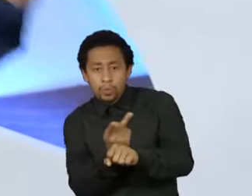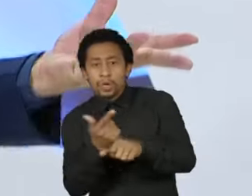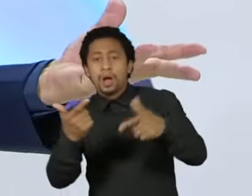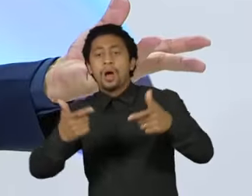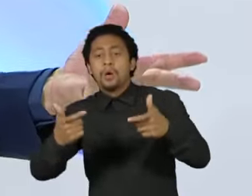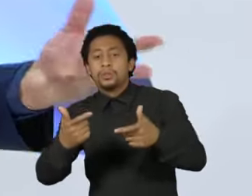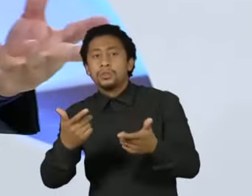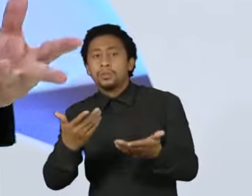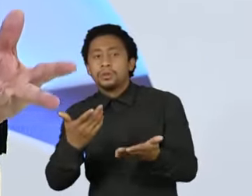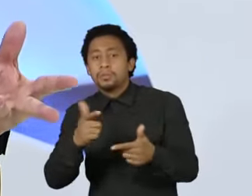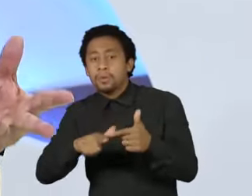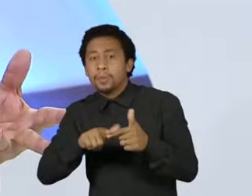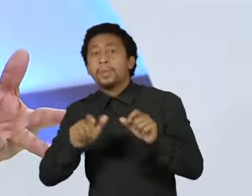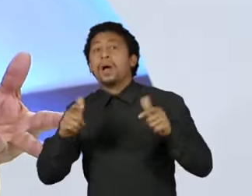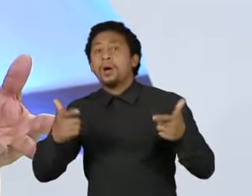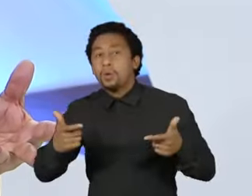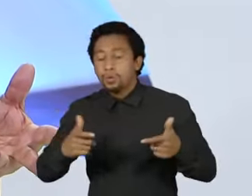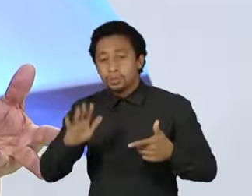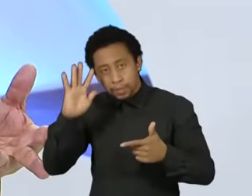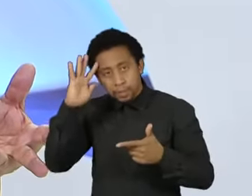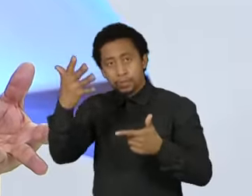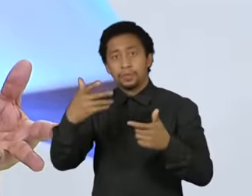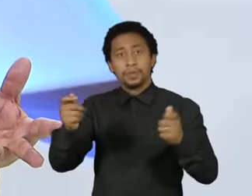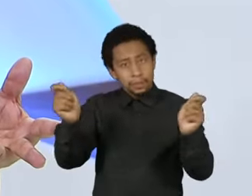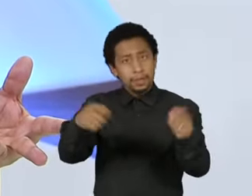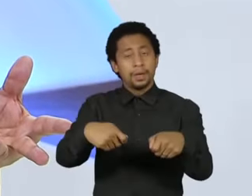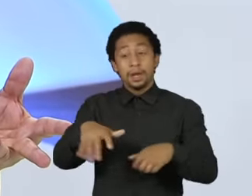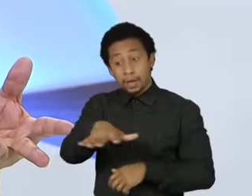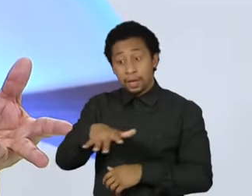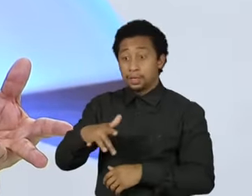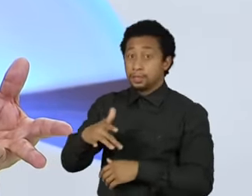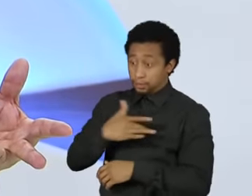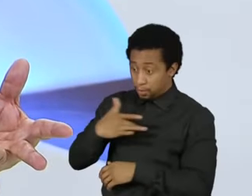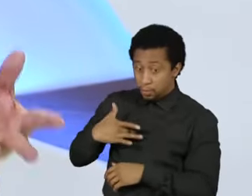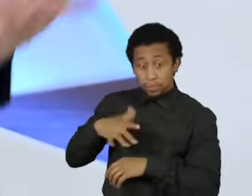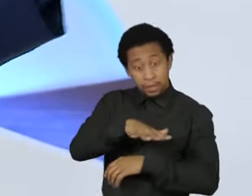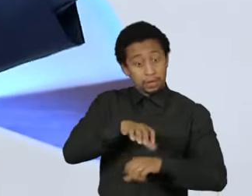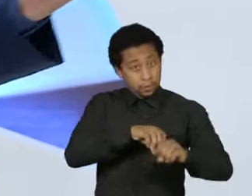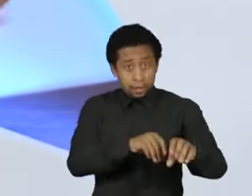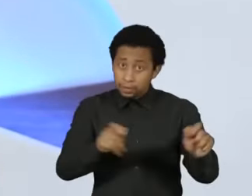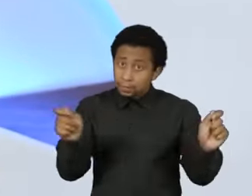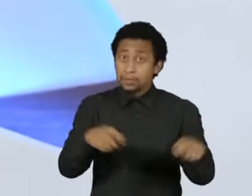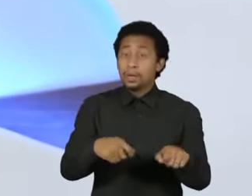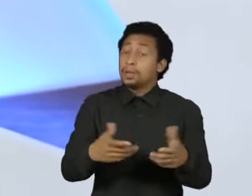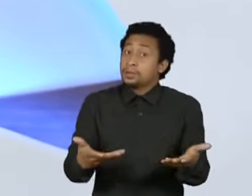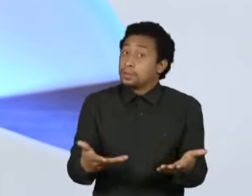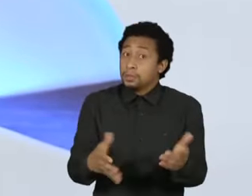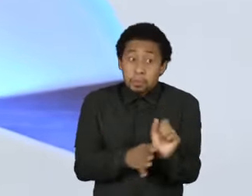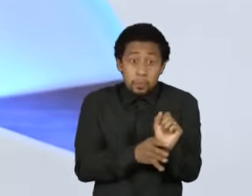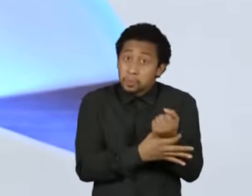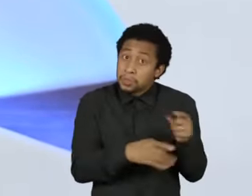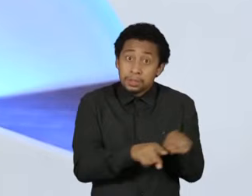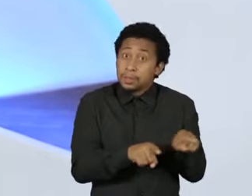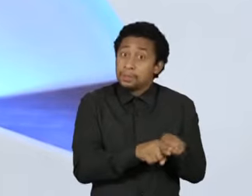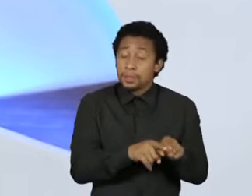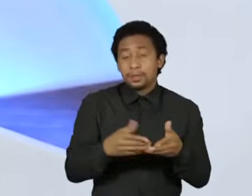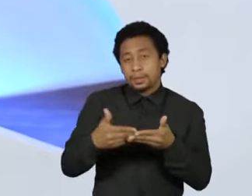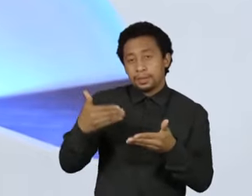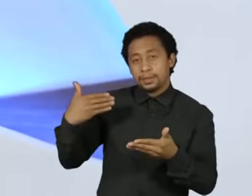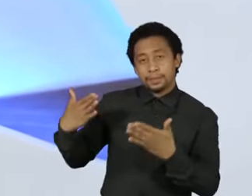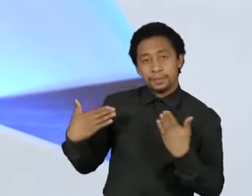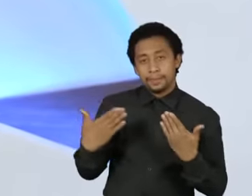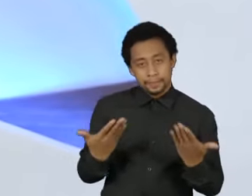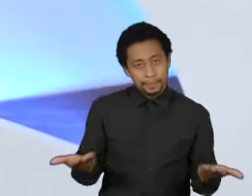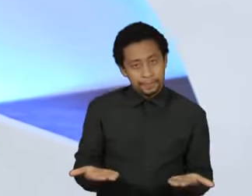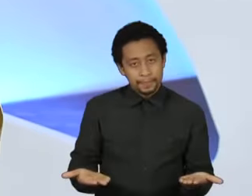Isso vale para a educação, isso vale para a saúde, que nós precisamos aperfeiçoar o sistema único de saúde, isso vale para a política de segurança, que nós discutimos um pouco mais aqui